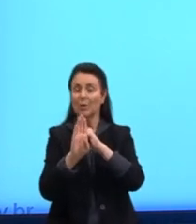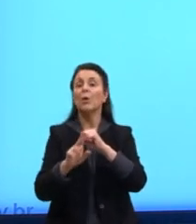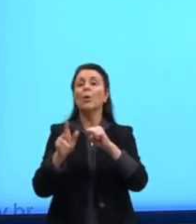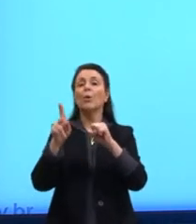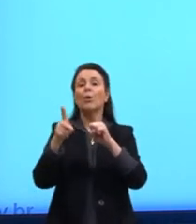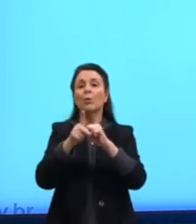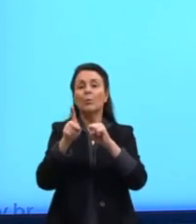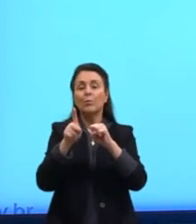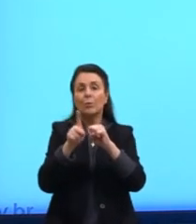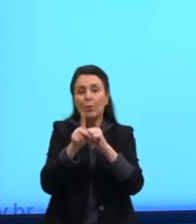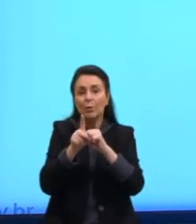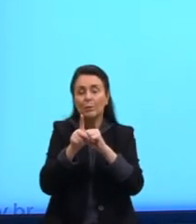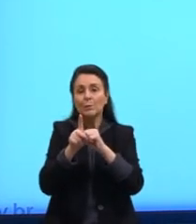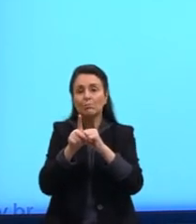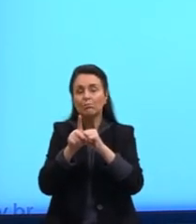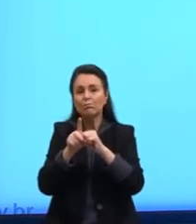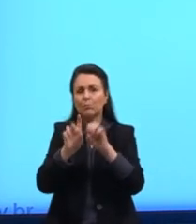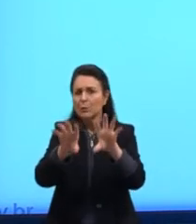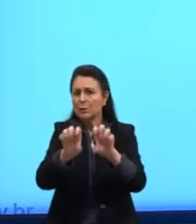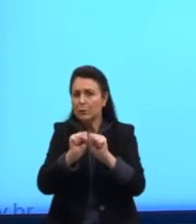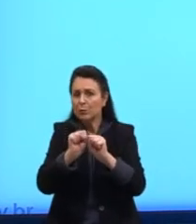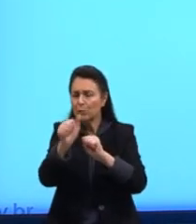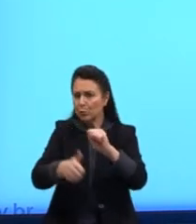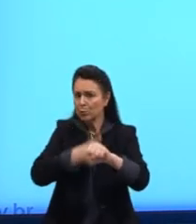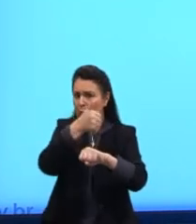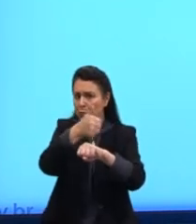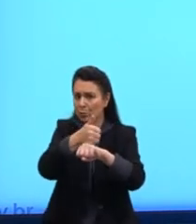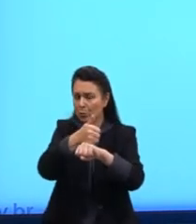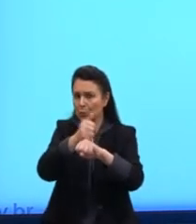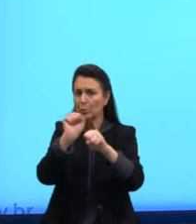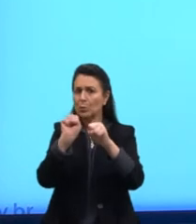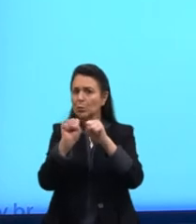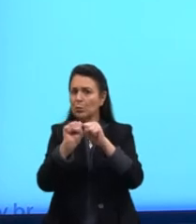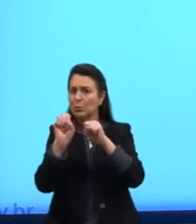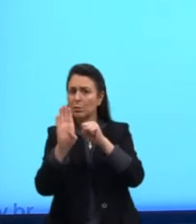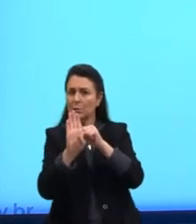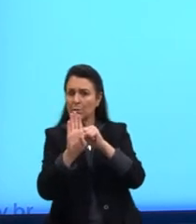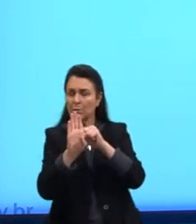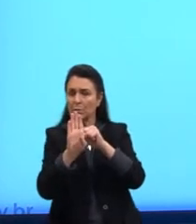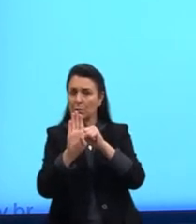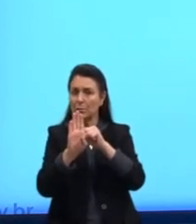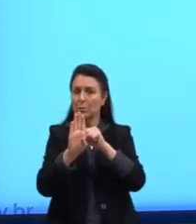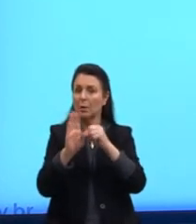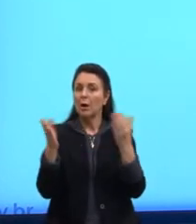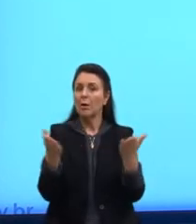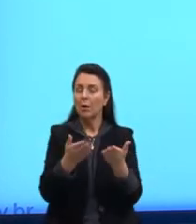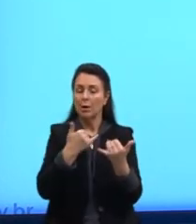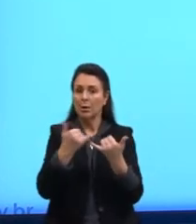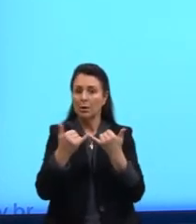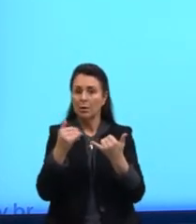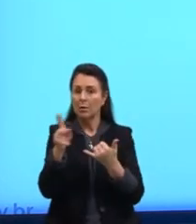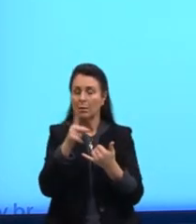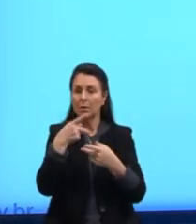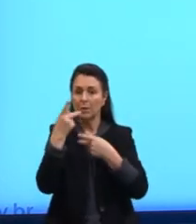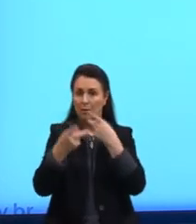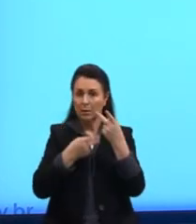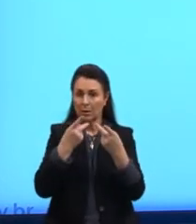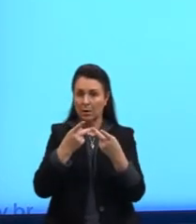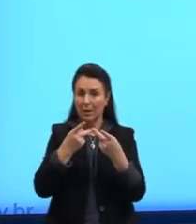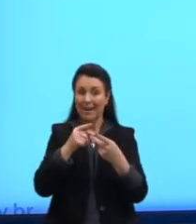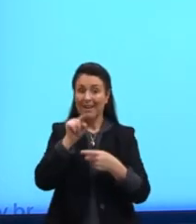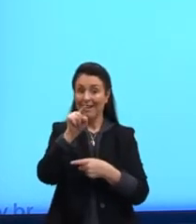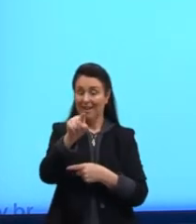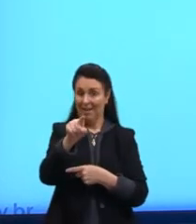possessivos substituem o substantivo. Opa, o que é isso? Vamos ver um exemplo assim. This is my umbrella. Esta é